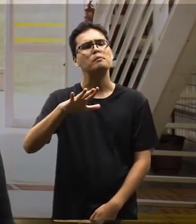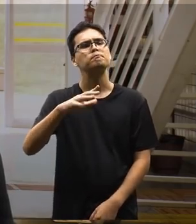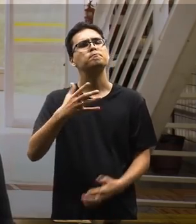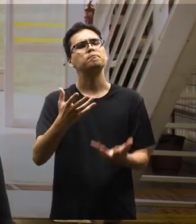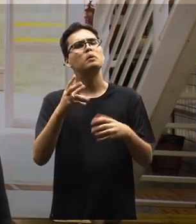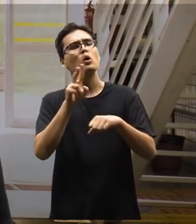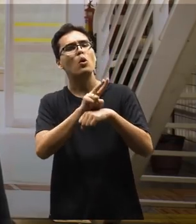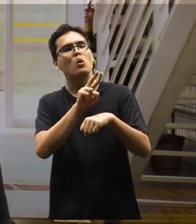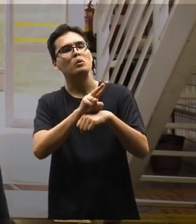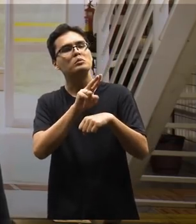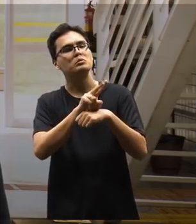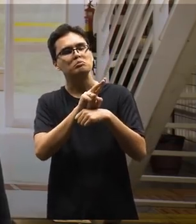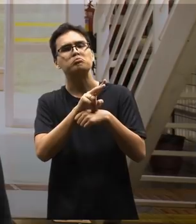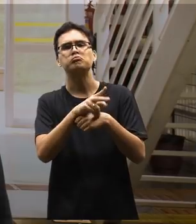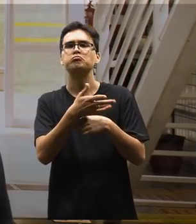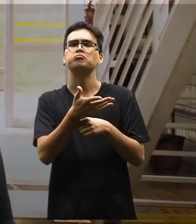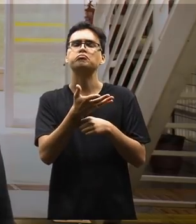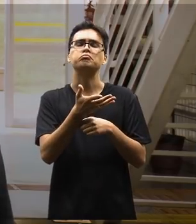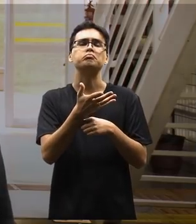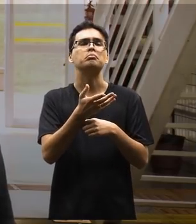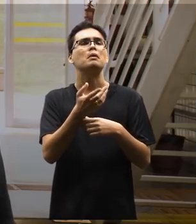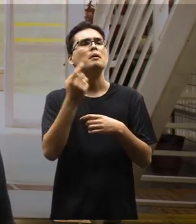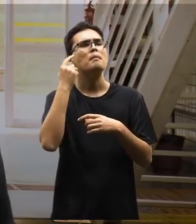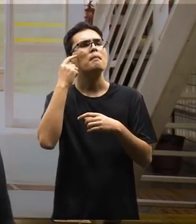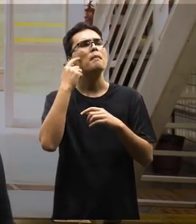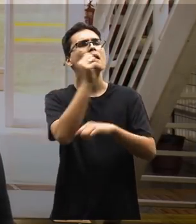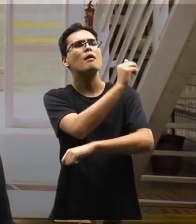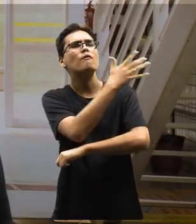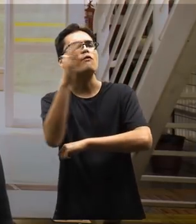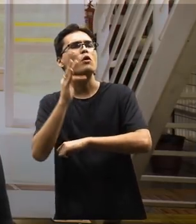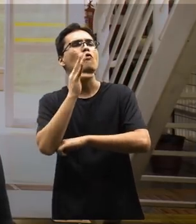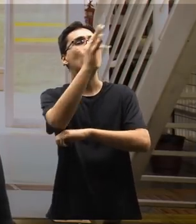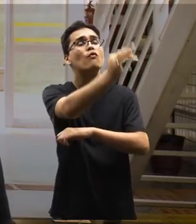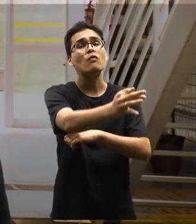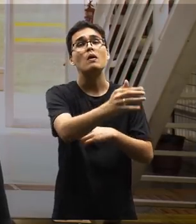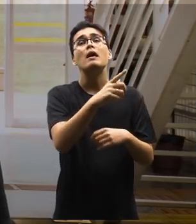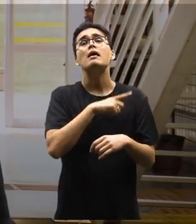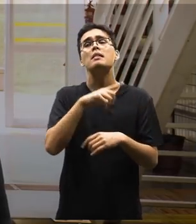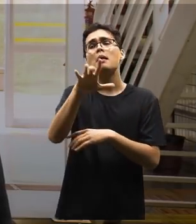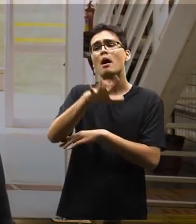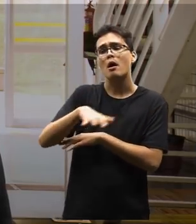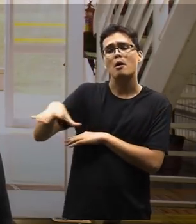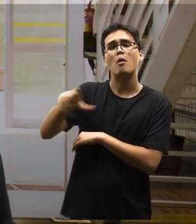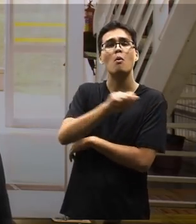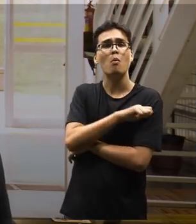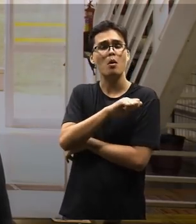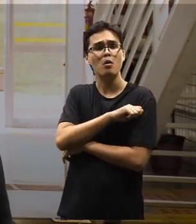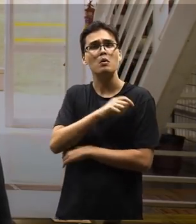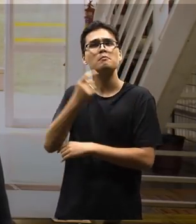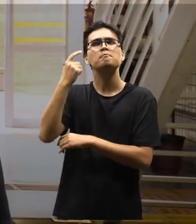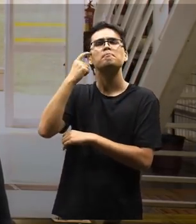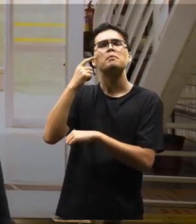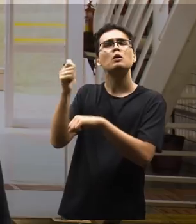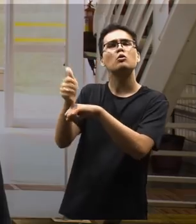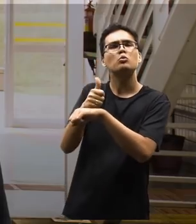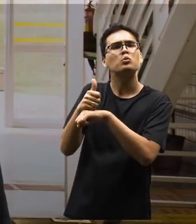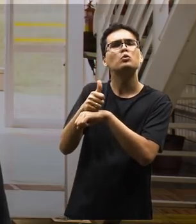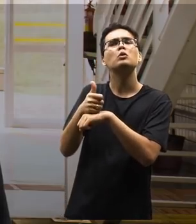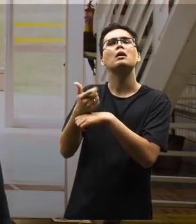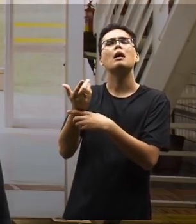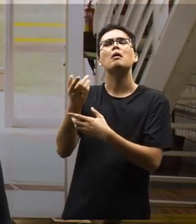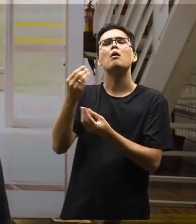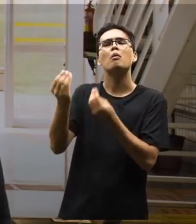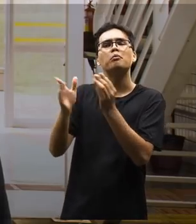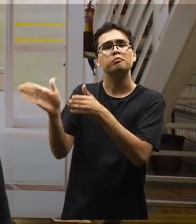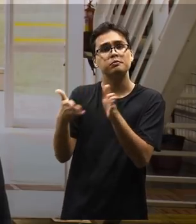área conservação, que pensa realmente na natureza como um todo, de manter florestas para o futuro. E a gente tem um grande grupo de alunos que pensa